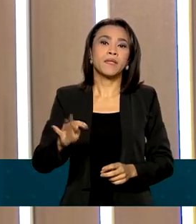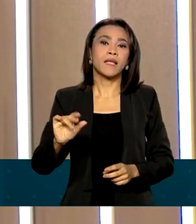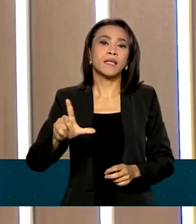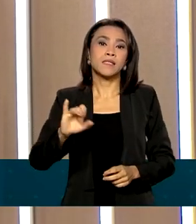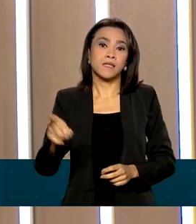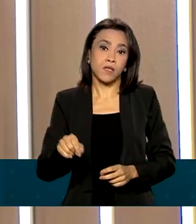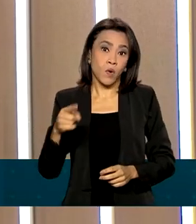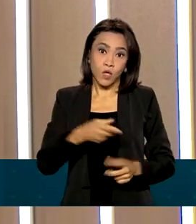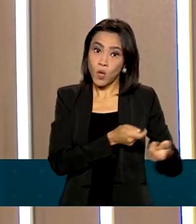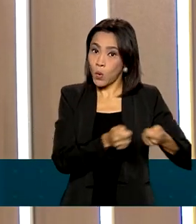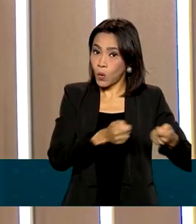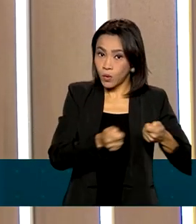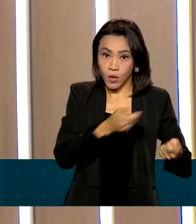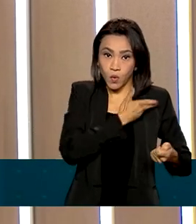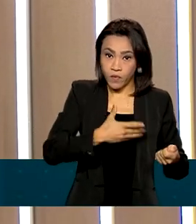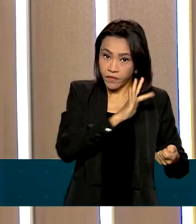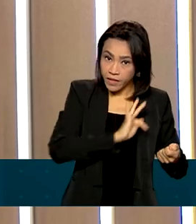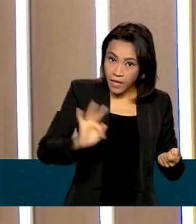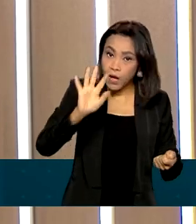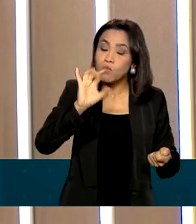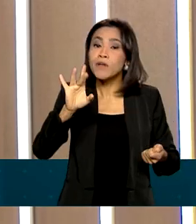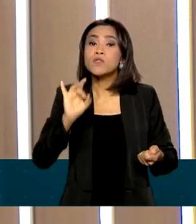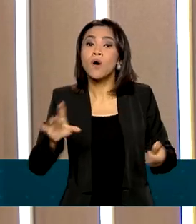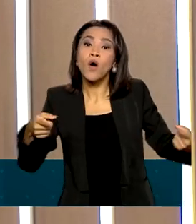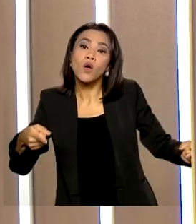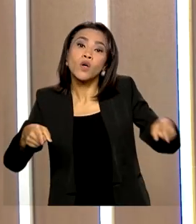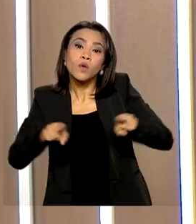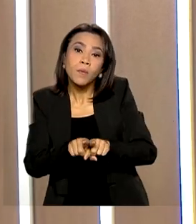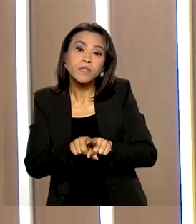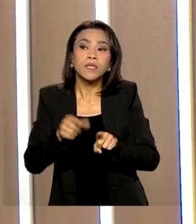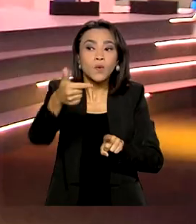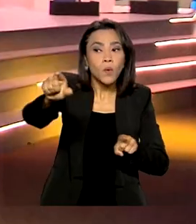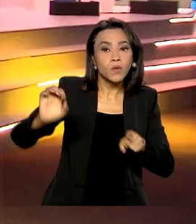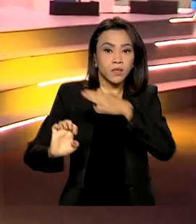empresa e passe a ser, talvez, o seu maior sócio do ponto de vista individual.